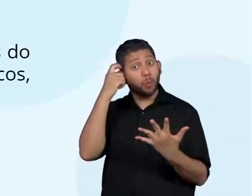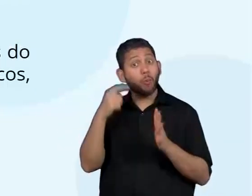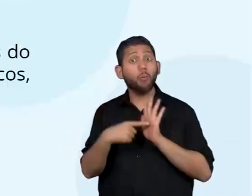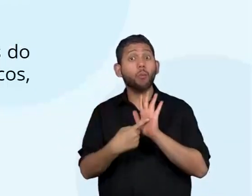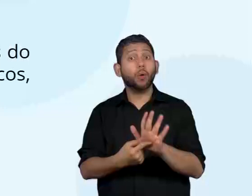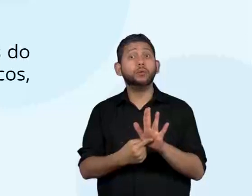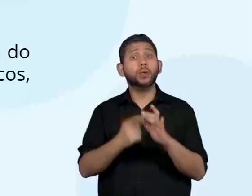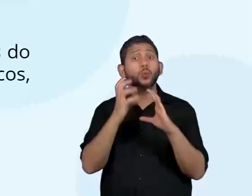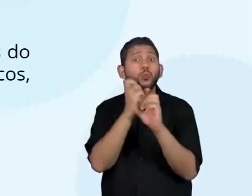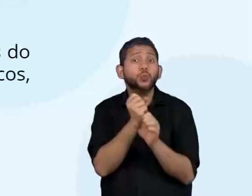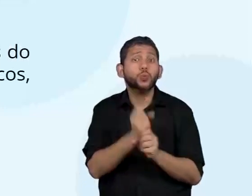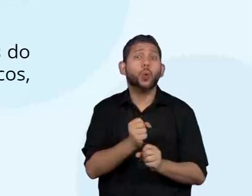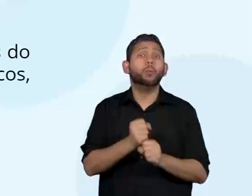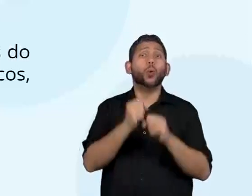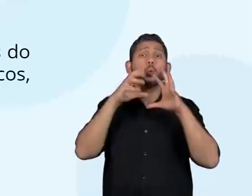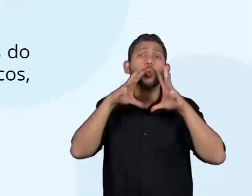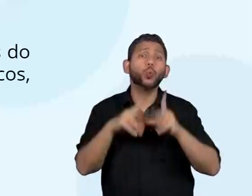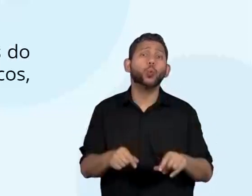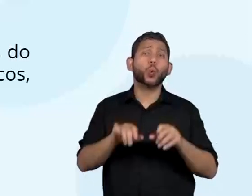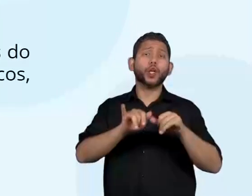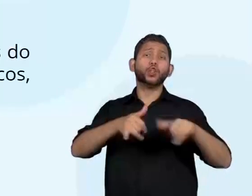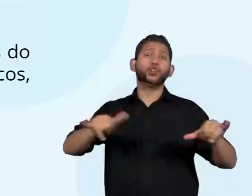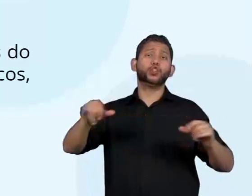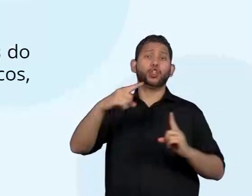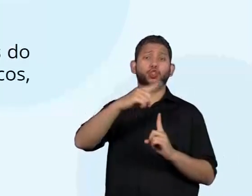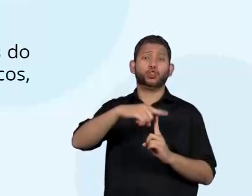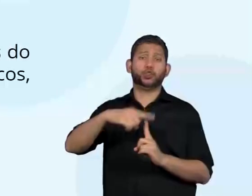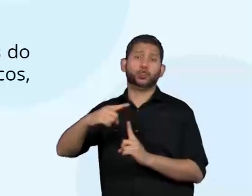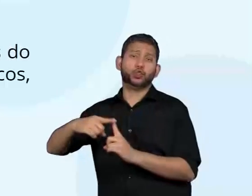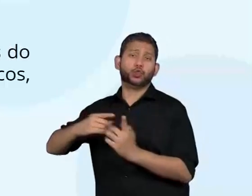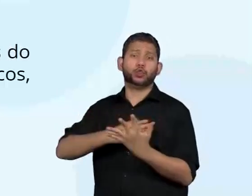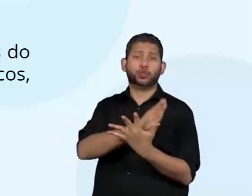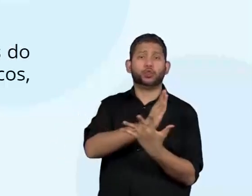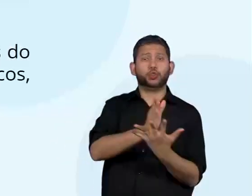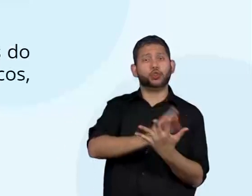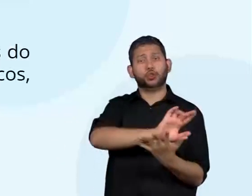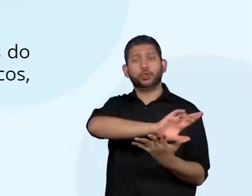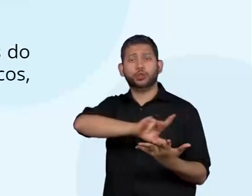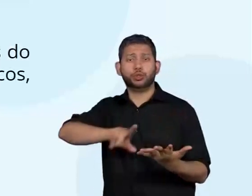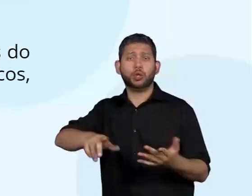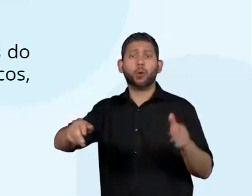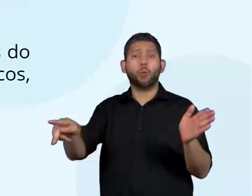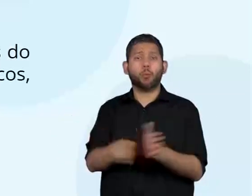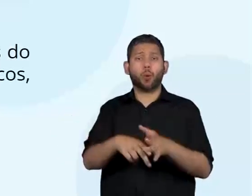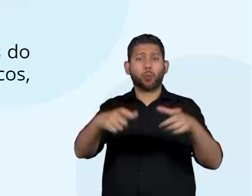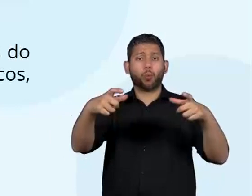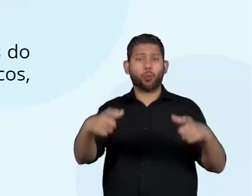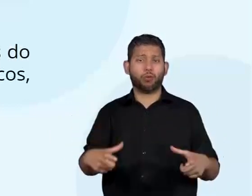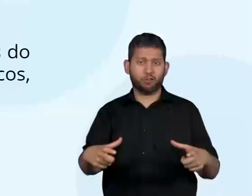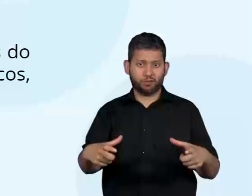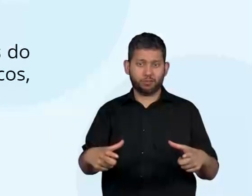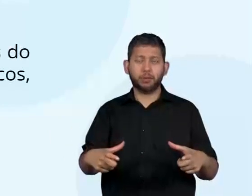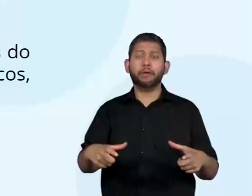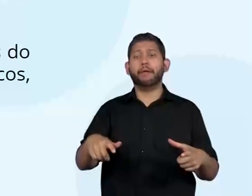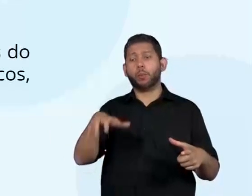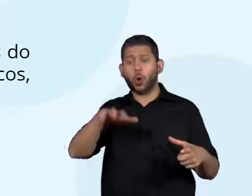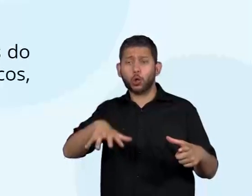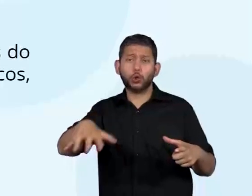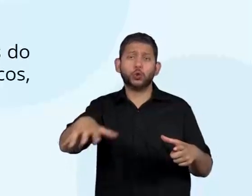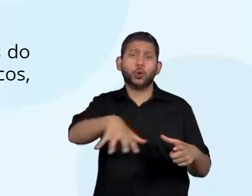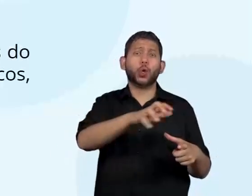de todos os recursos energéticos disponíveis em um determinado território, região,